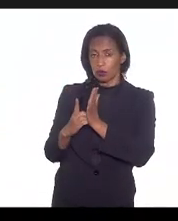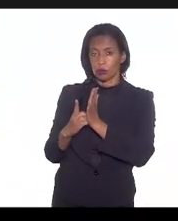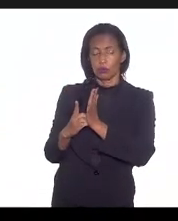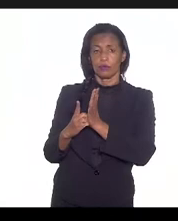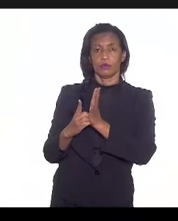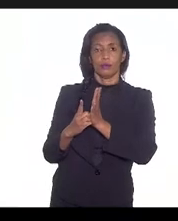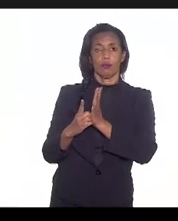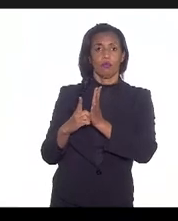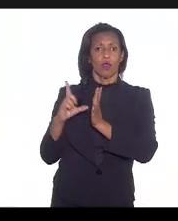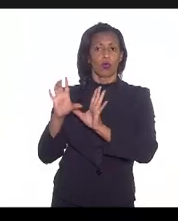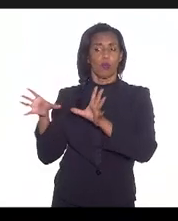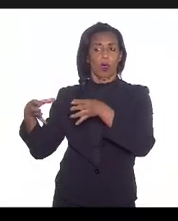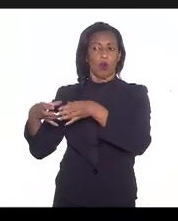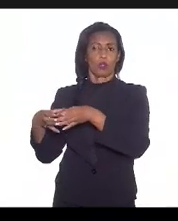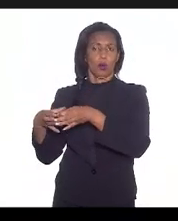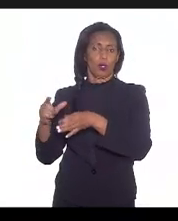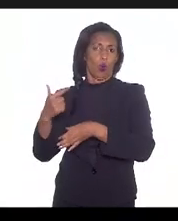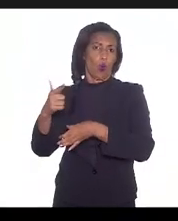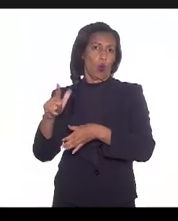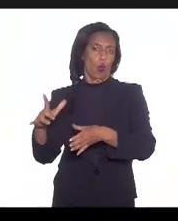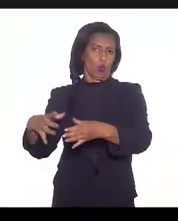uma categoria ou outra